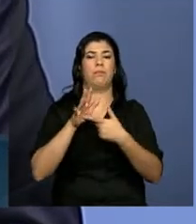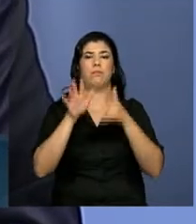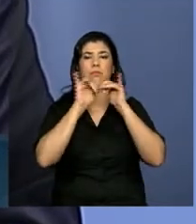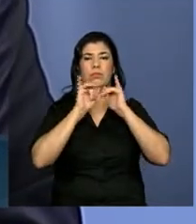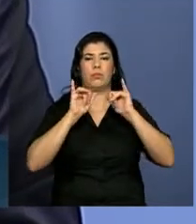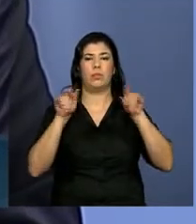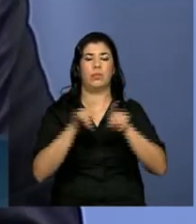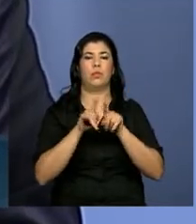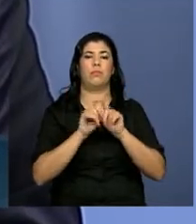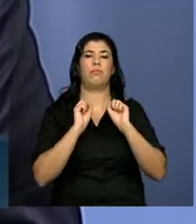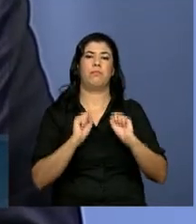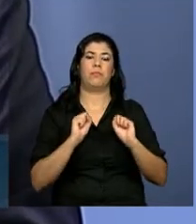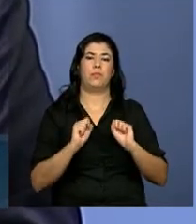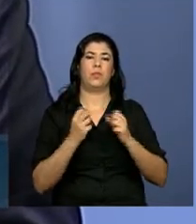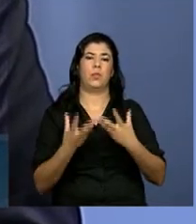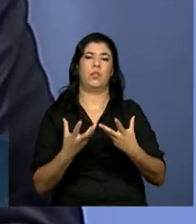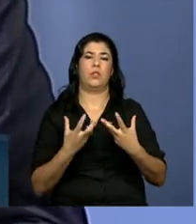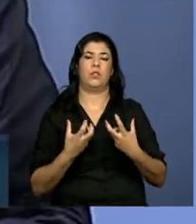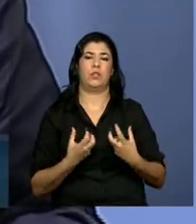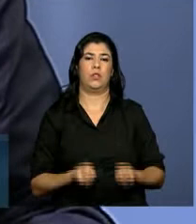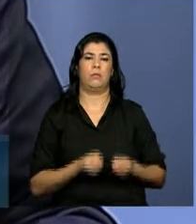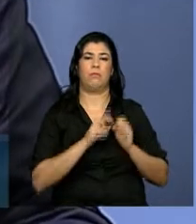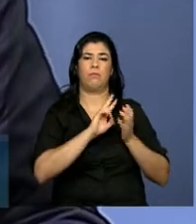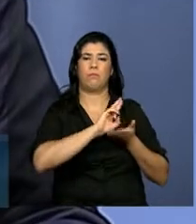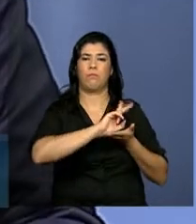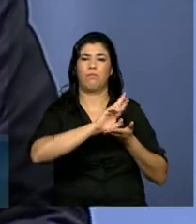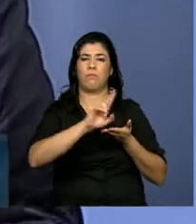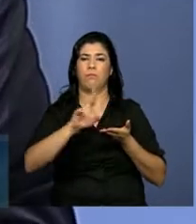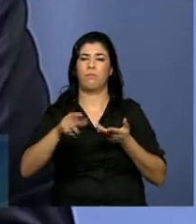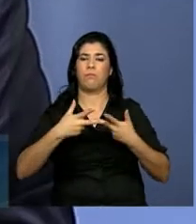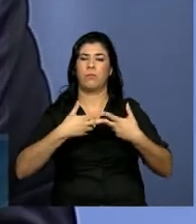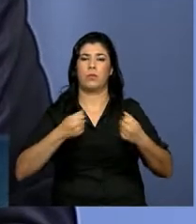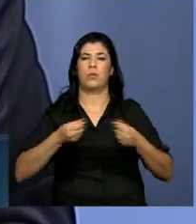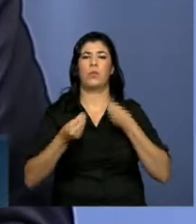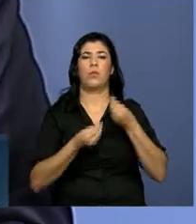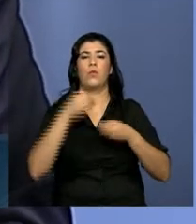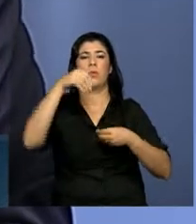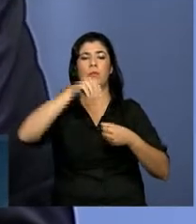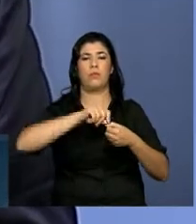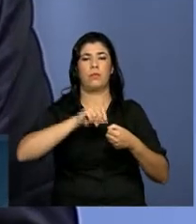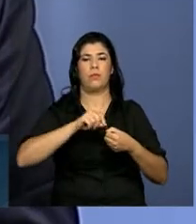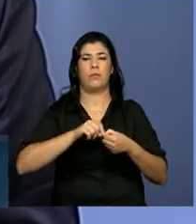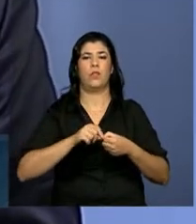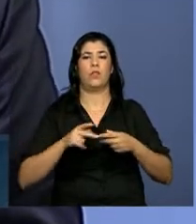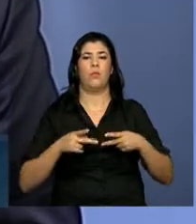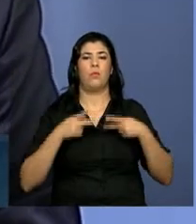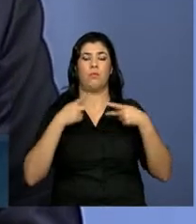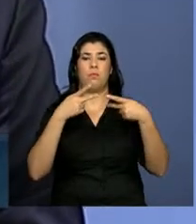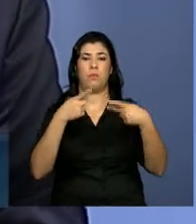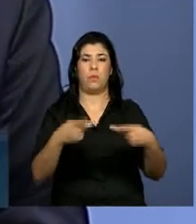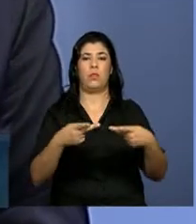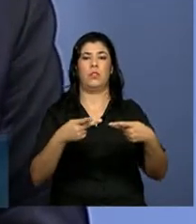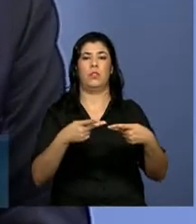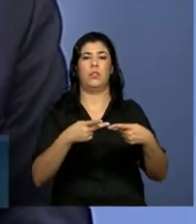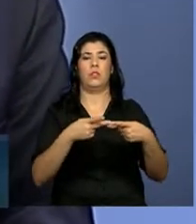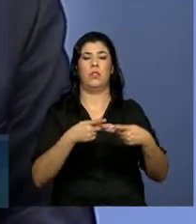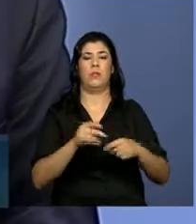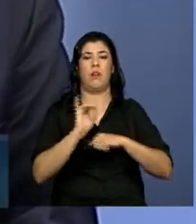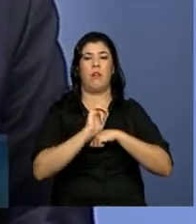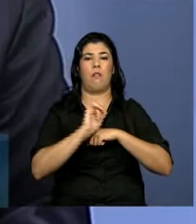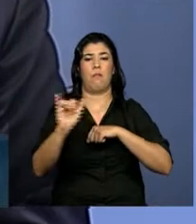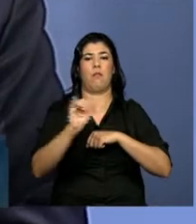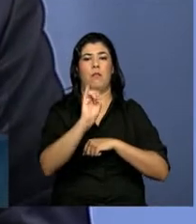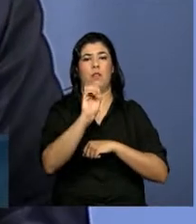permite uma extraordinária eficientização dos processos de exportação, de importação